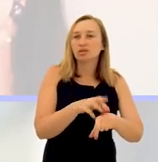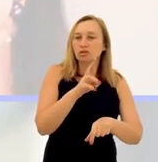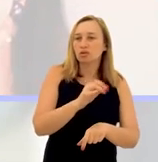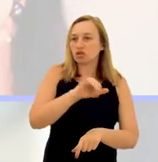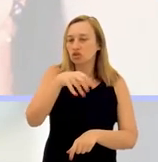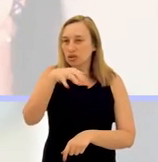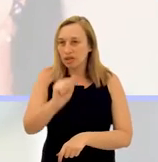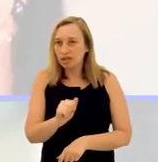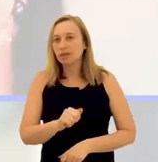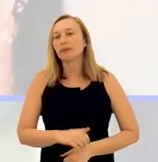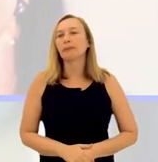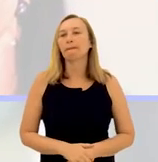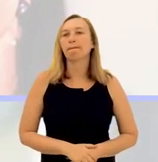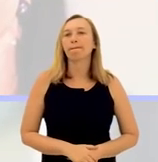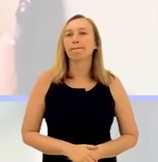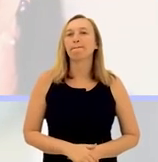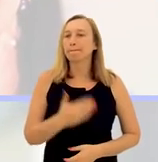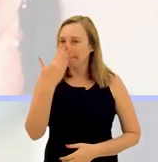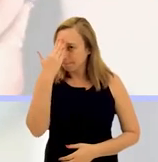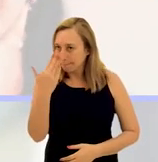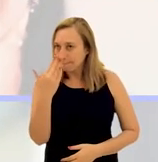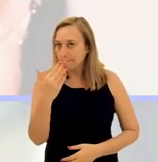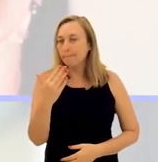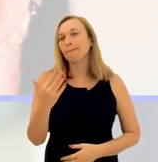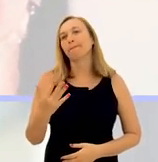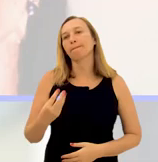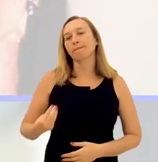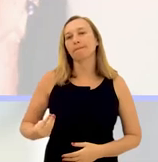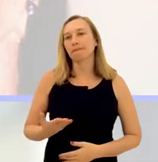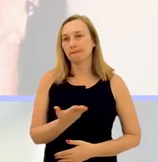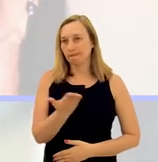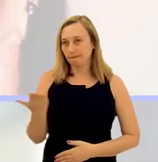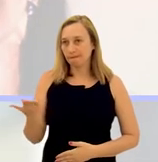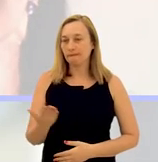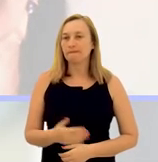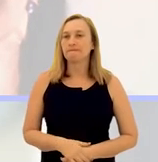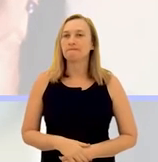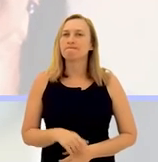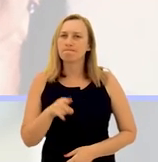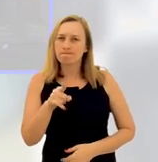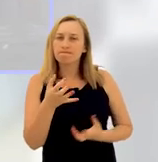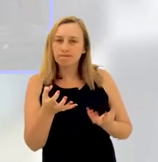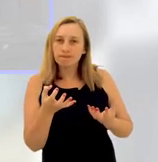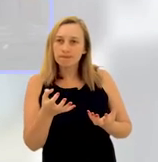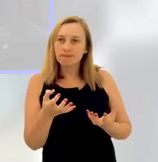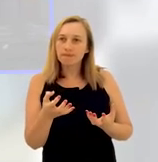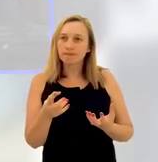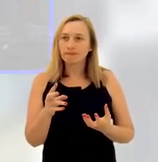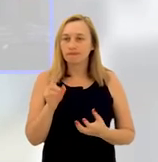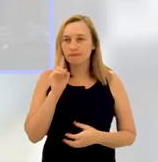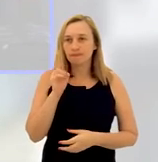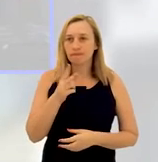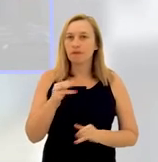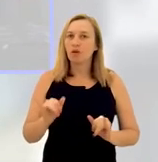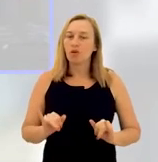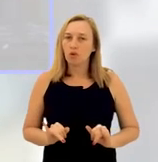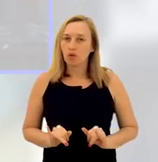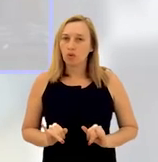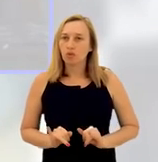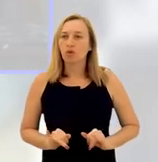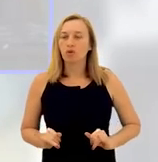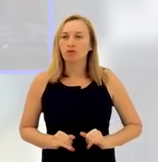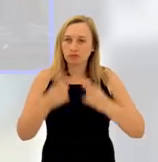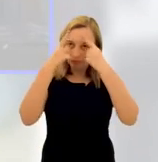Também a doutora Juliana e a por trabalhar nessa área. E muito obrigada pela participação de vocês. E se você que nos assiste